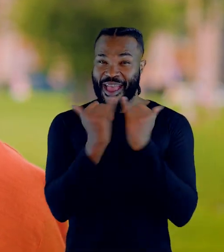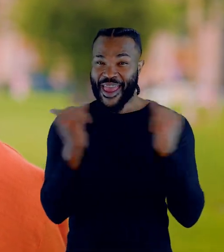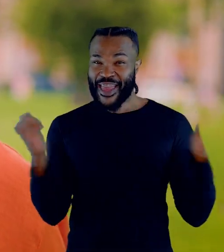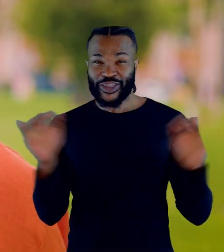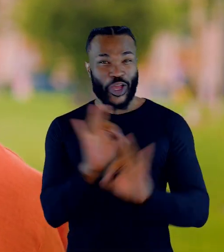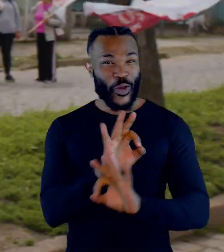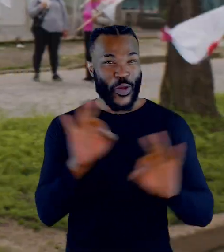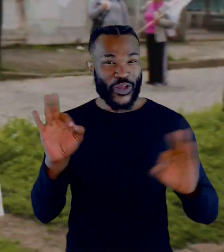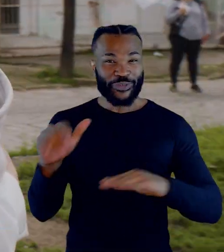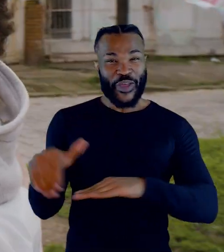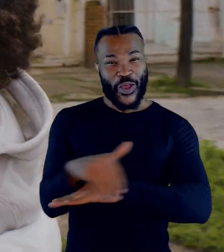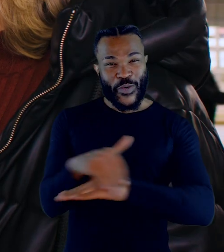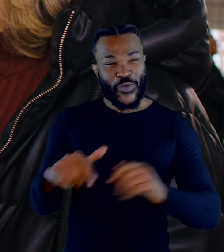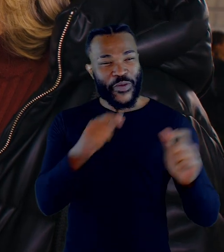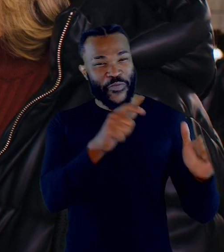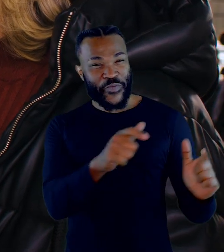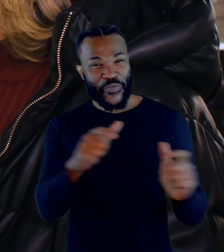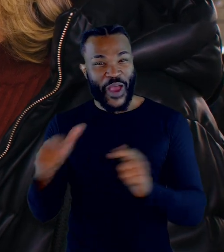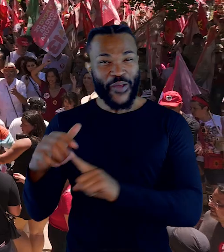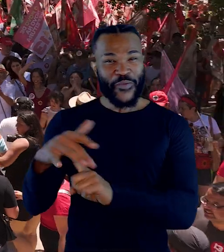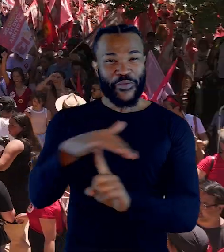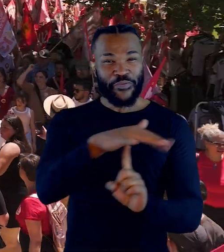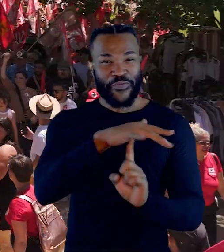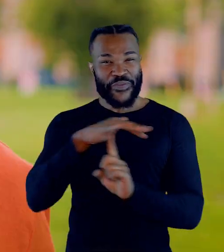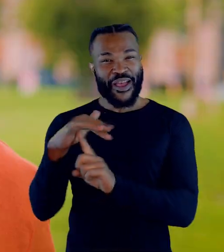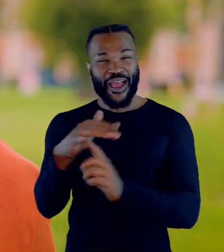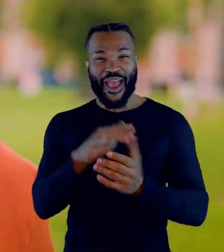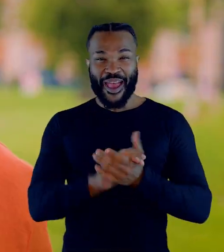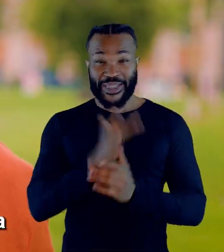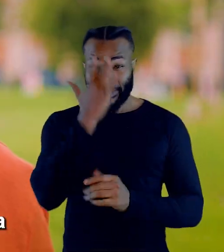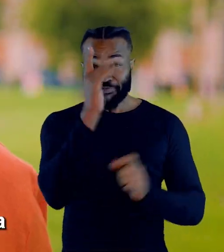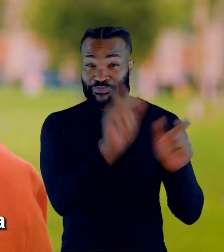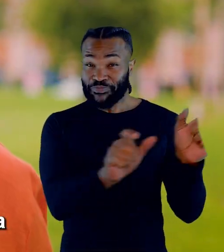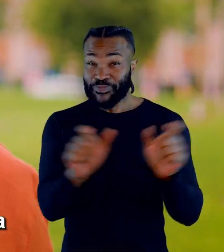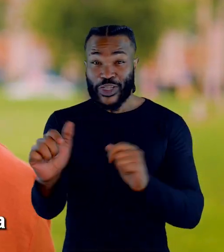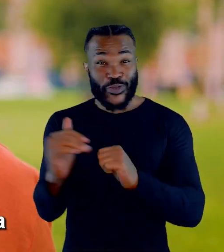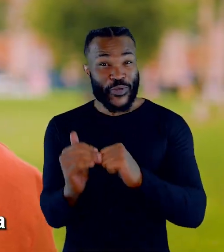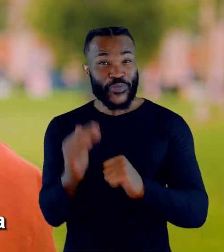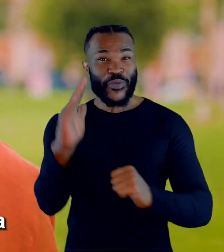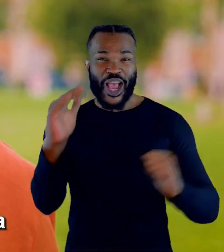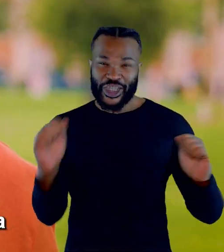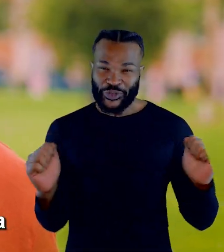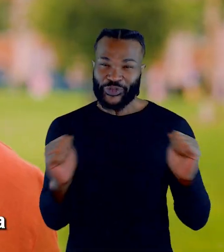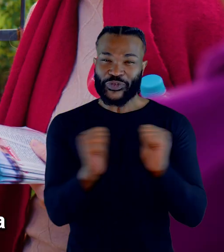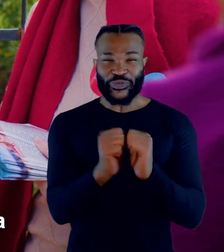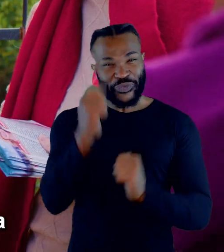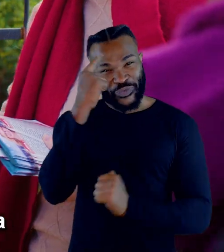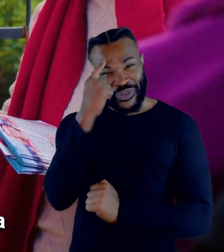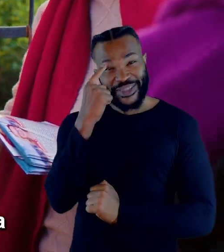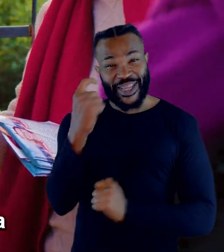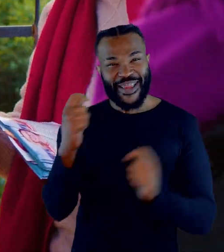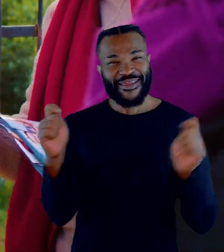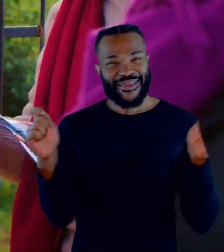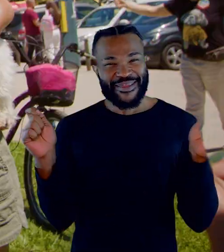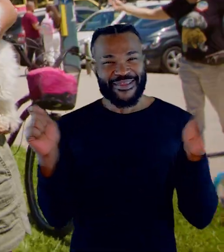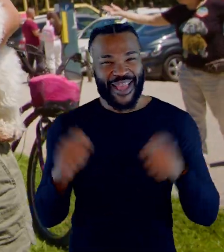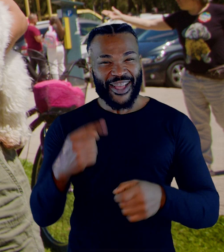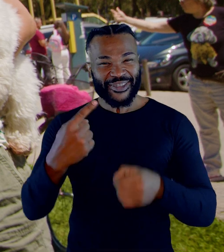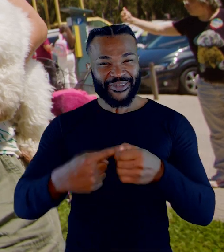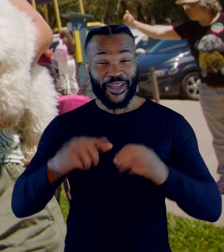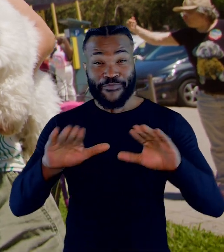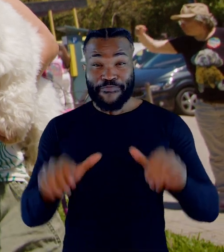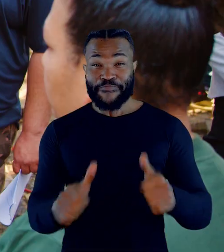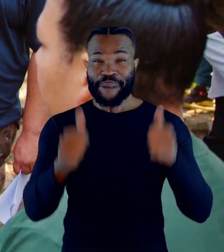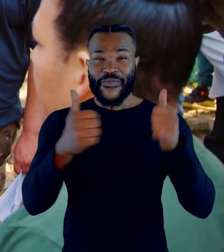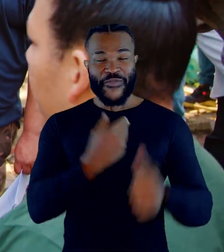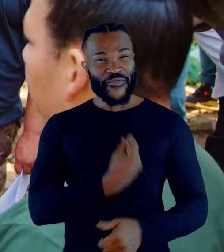pura energia. Nas ruas, nos bairros, nos parques, mais e mais pessoas se somaram à ideia de que é possível